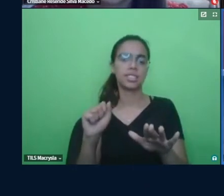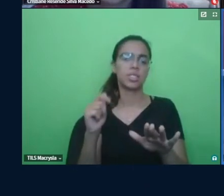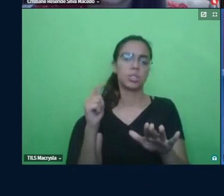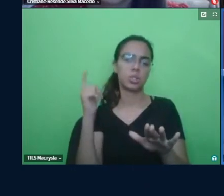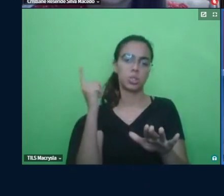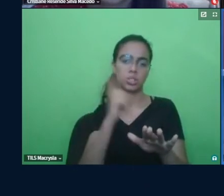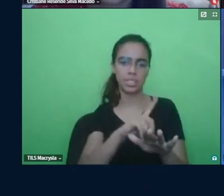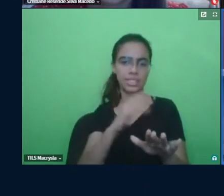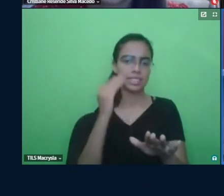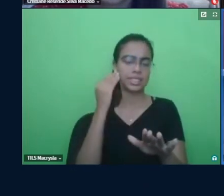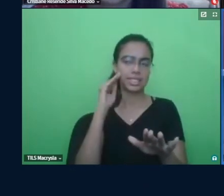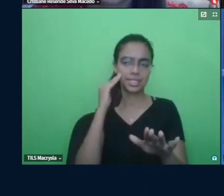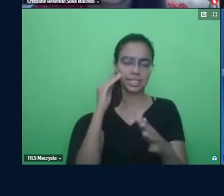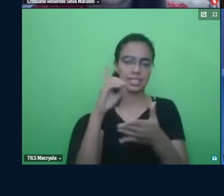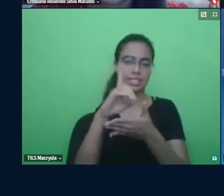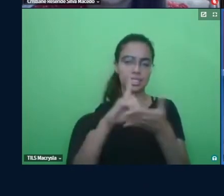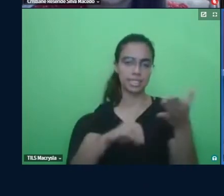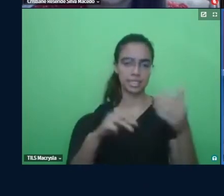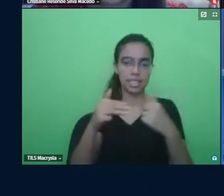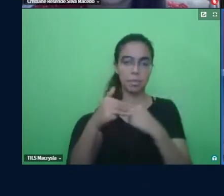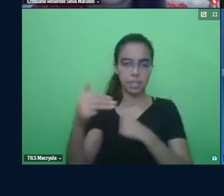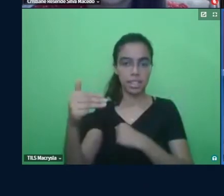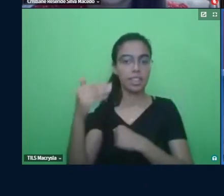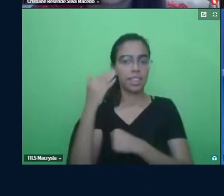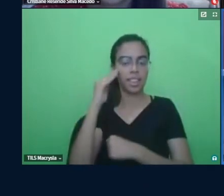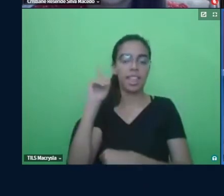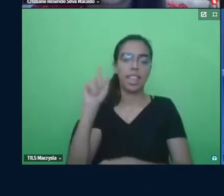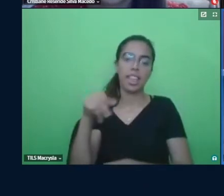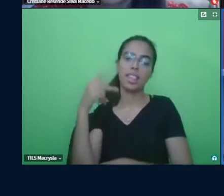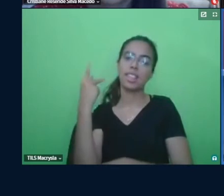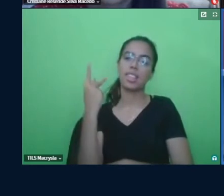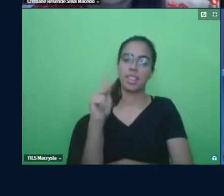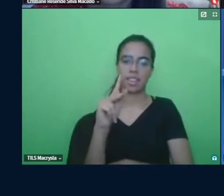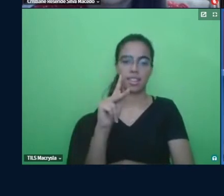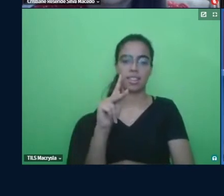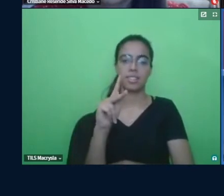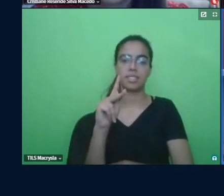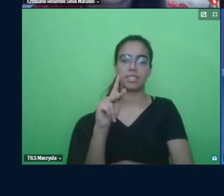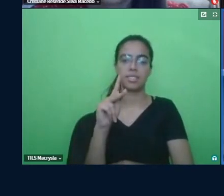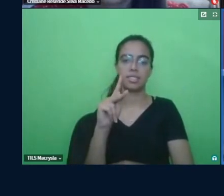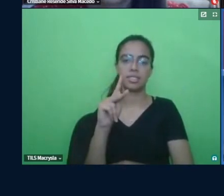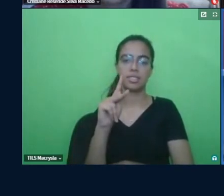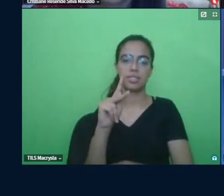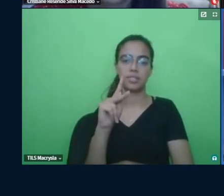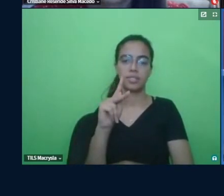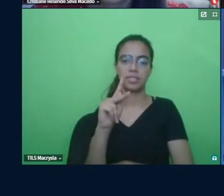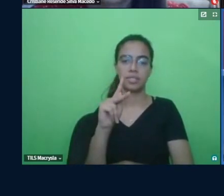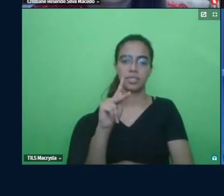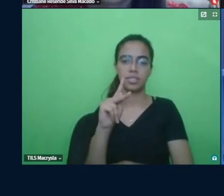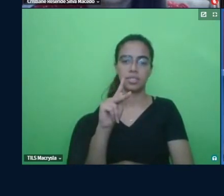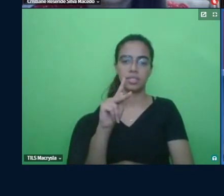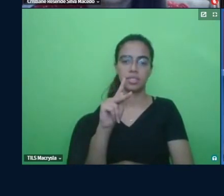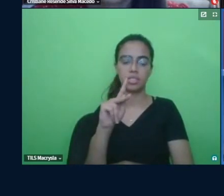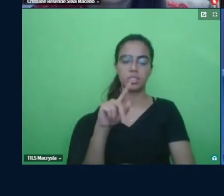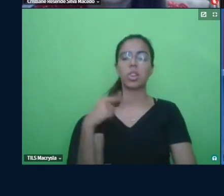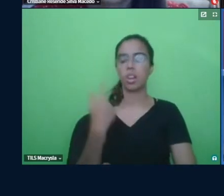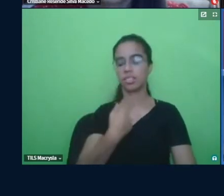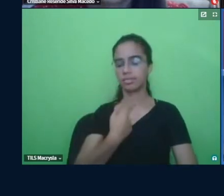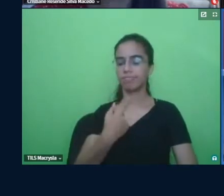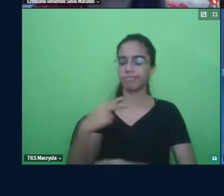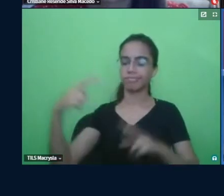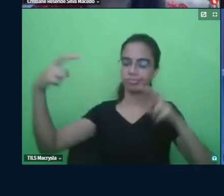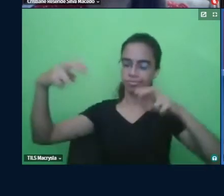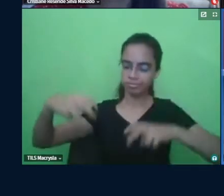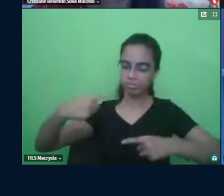a dissertação de mestrado era dela né é um trabalho dela a gente juntas a gente discutiu muito né